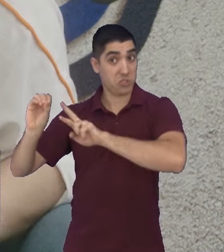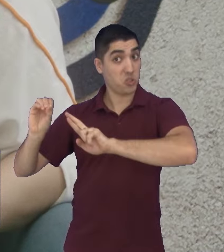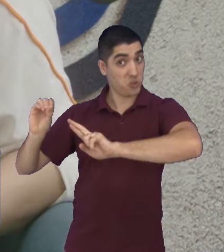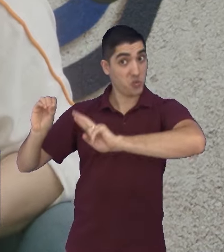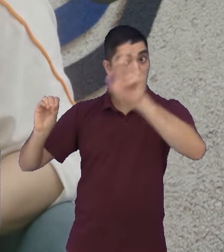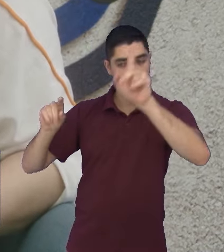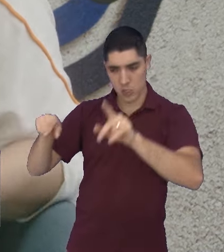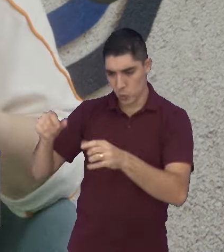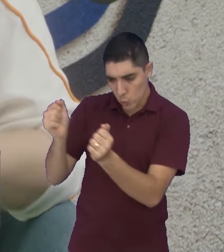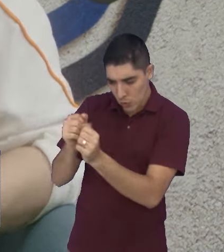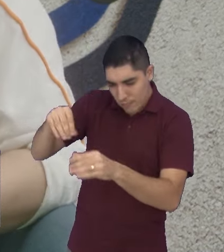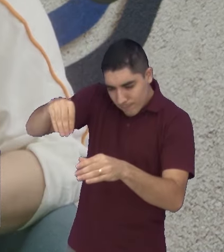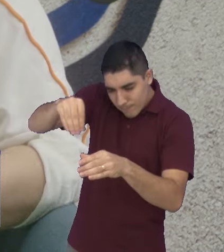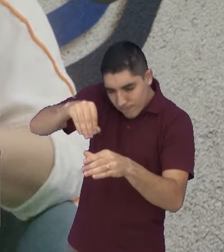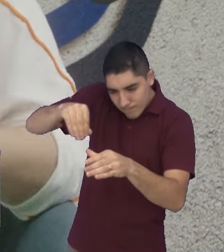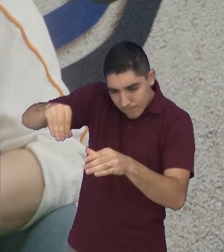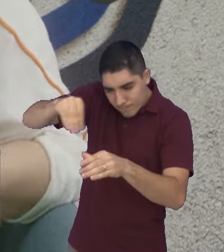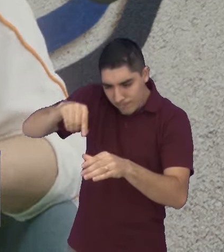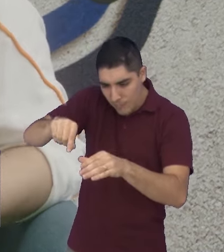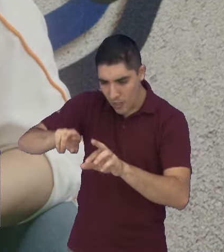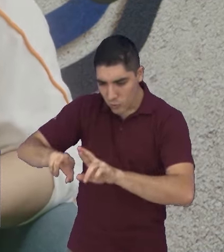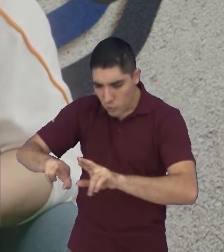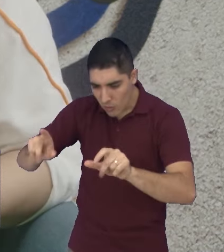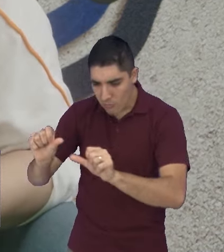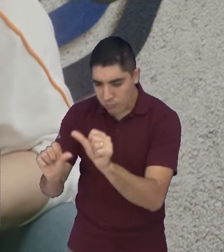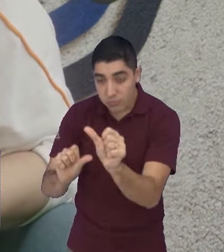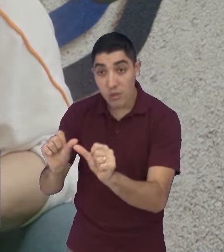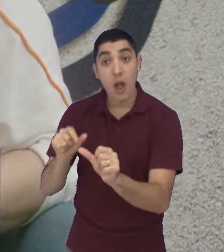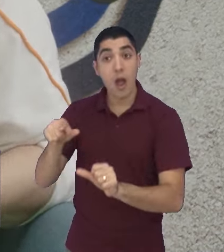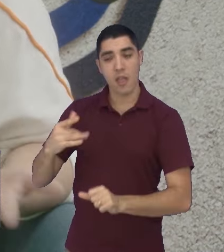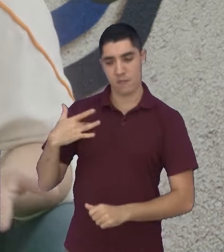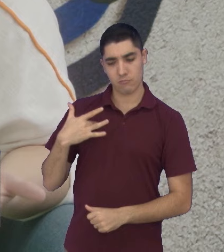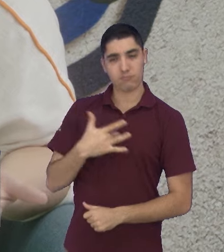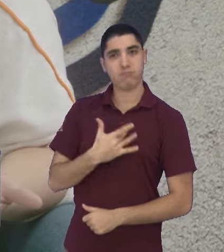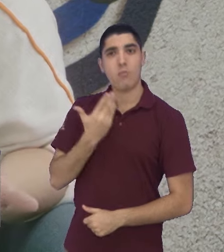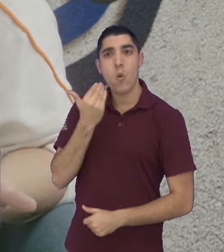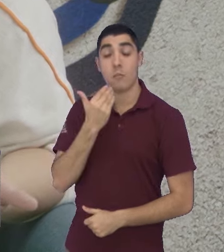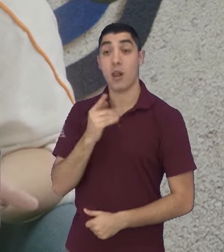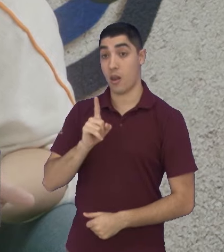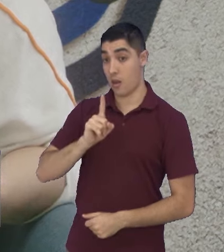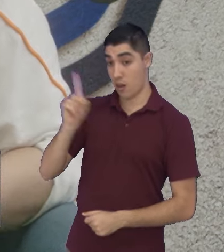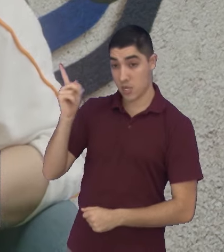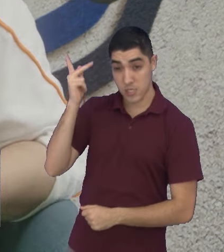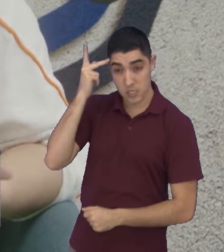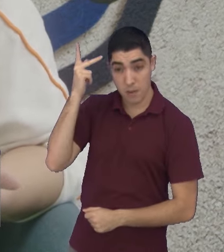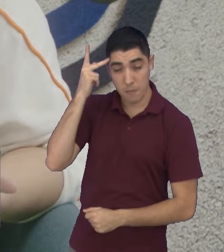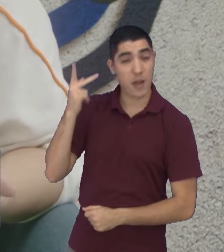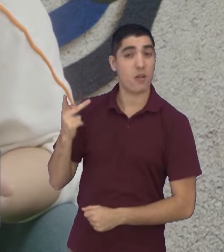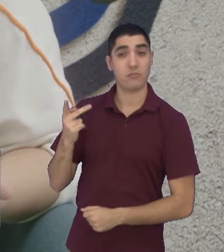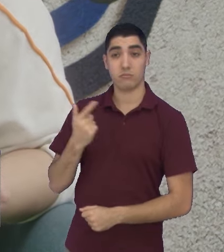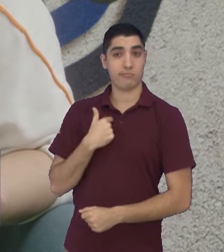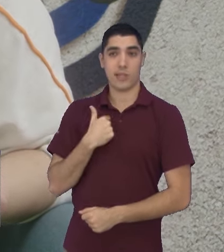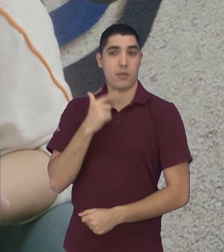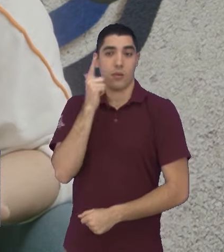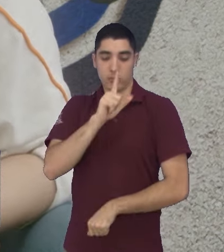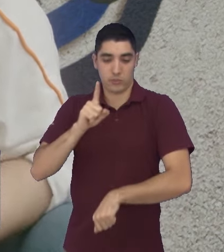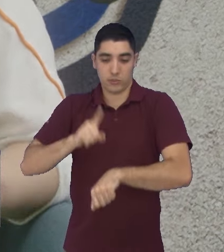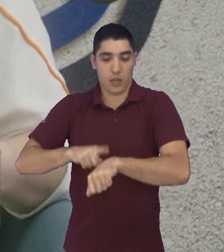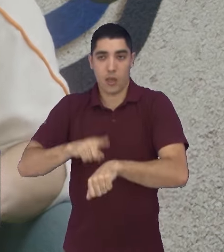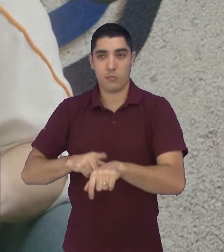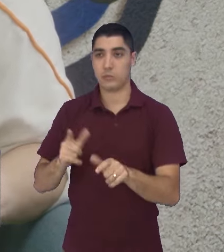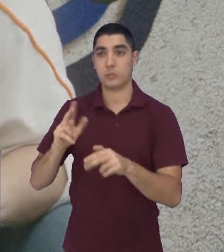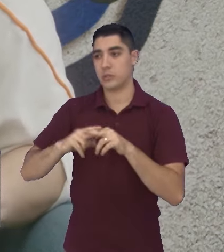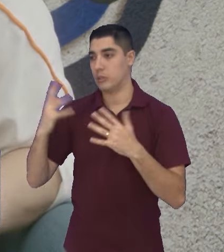E aí, com isso, tem uma qualidade de vida melhor, né. E em São Paulo, com a correria, eu não tinha isso. E aí,